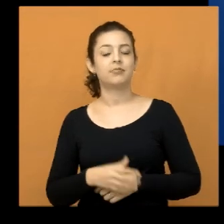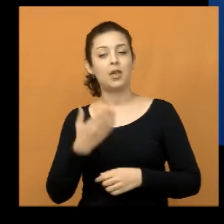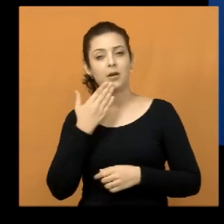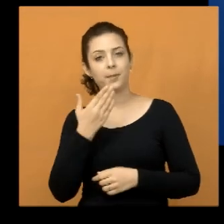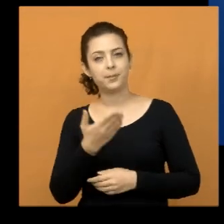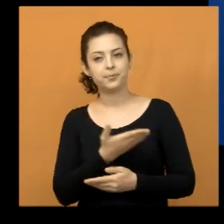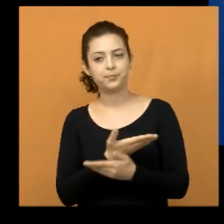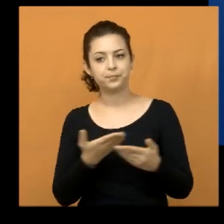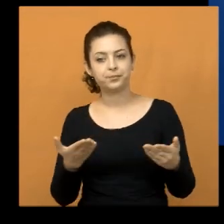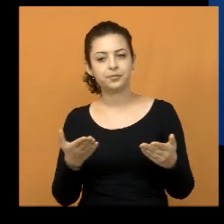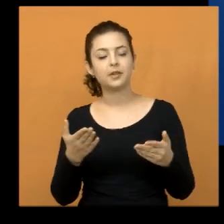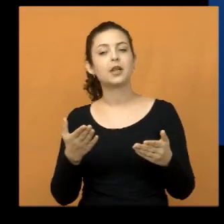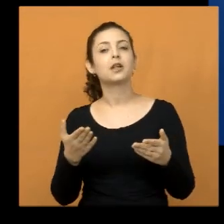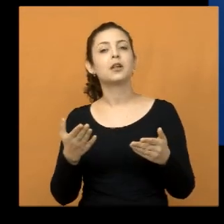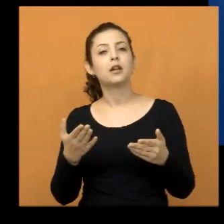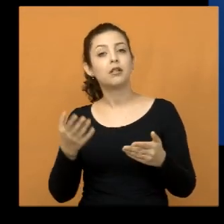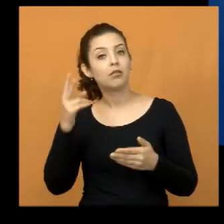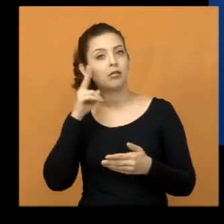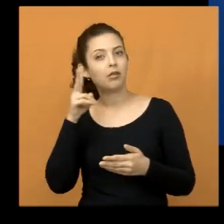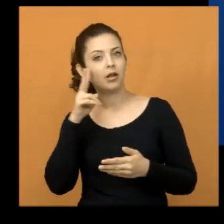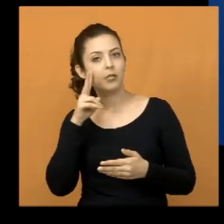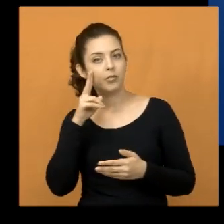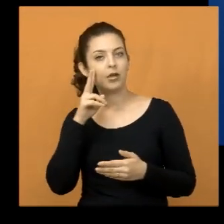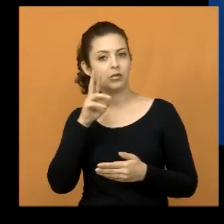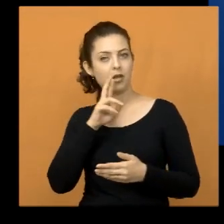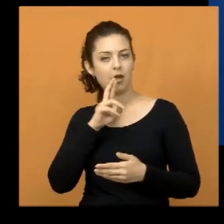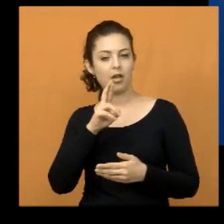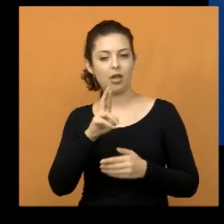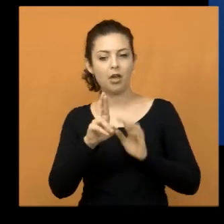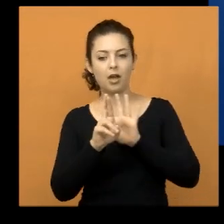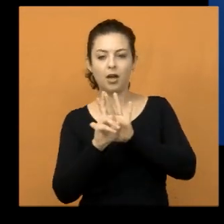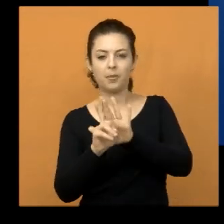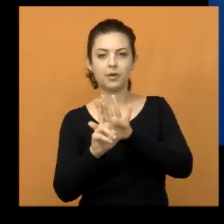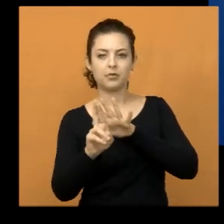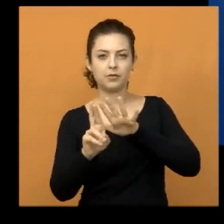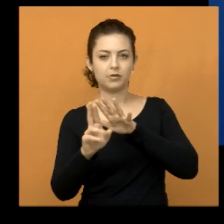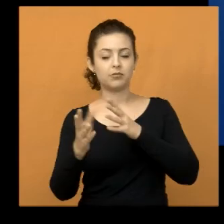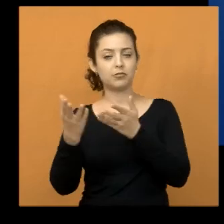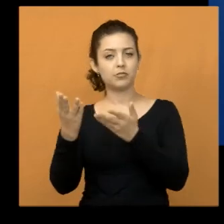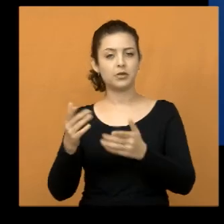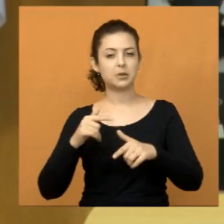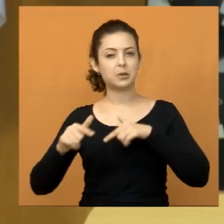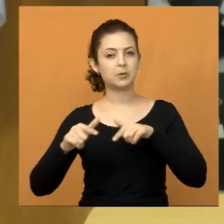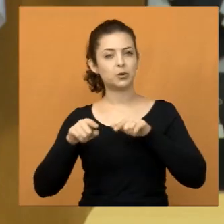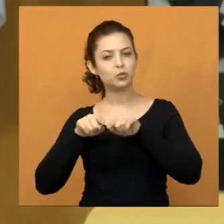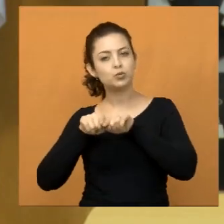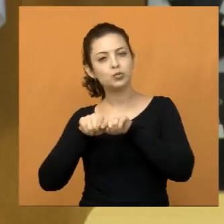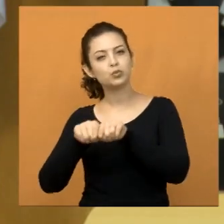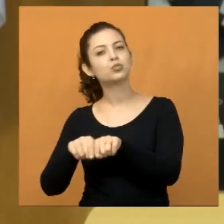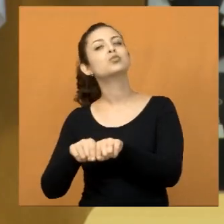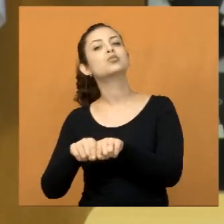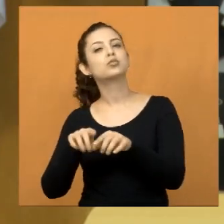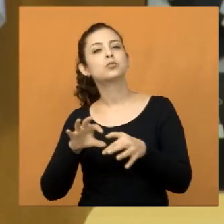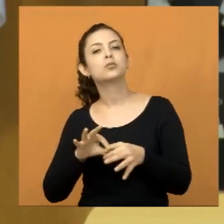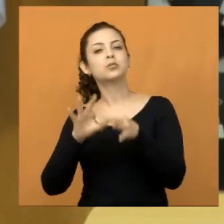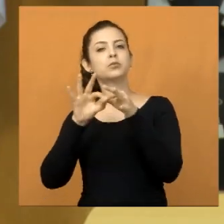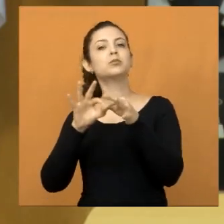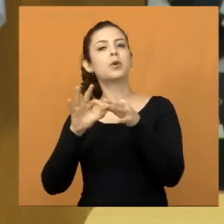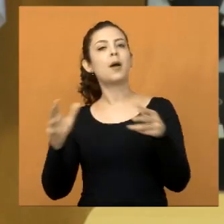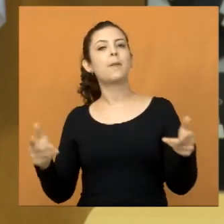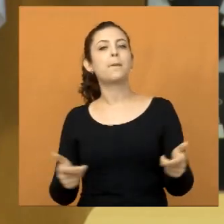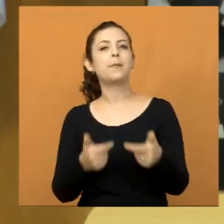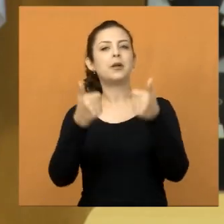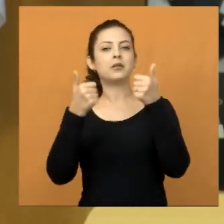à população os munícipes de Jacareí, que lembre-se que somos a sua voz aqui na Câmara Municipal. E trabalhando juntos, poderemos